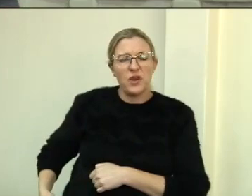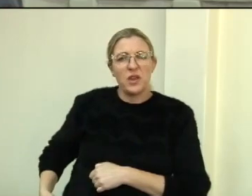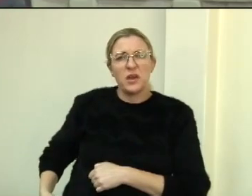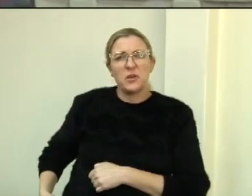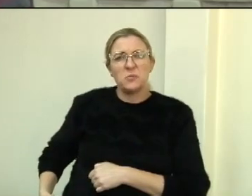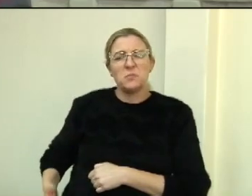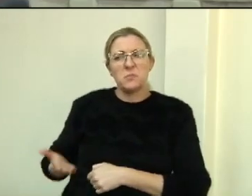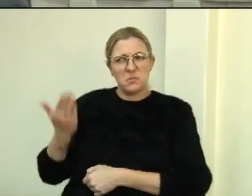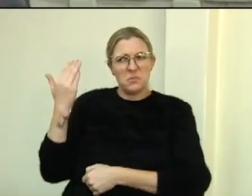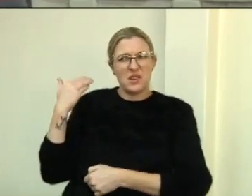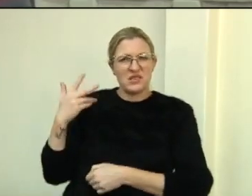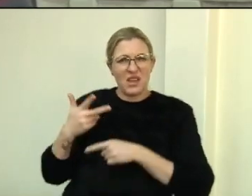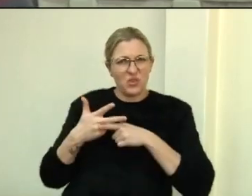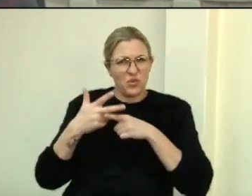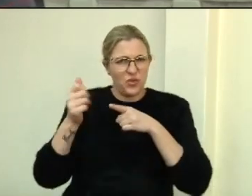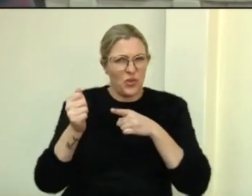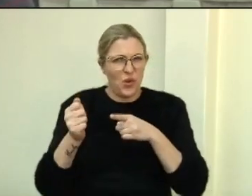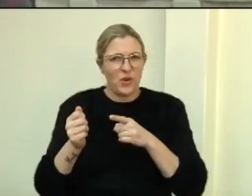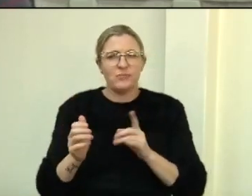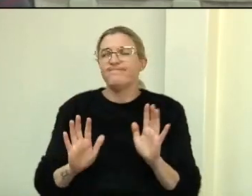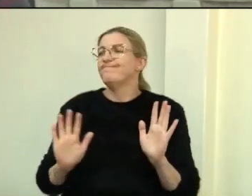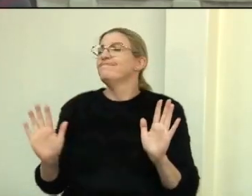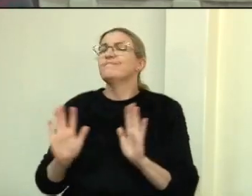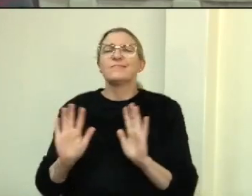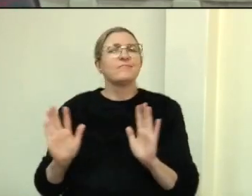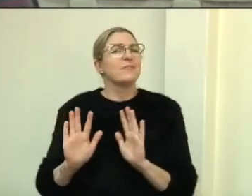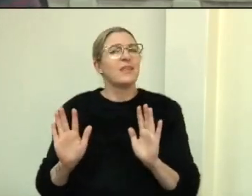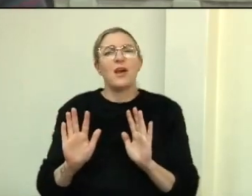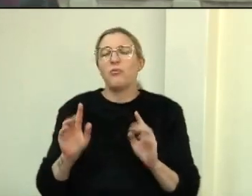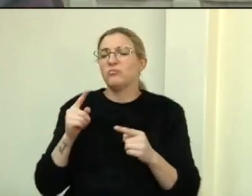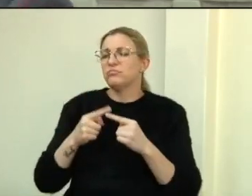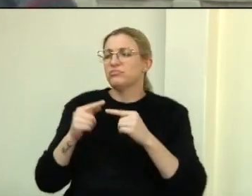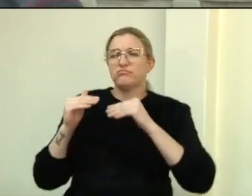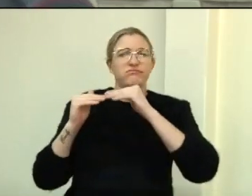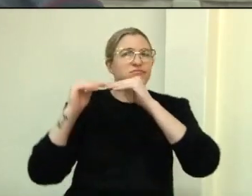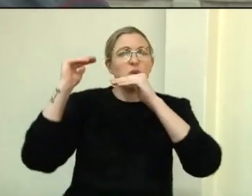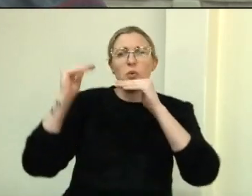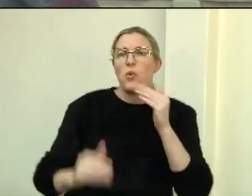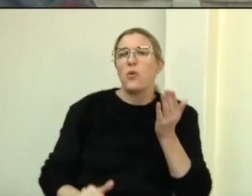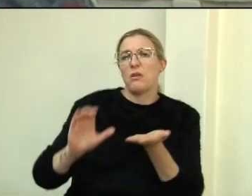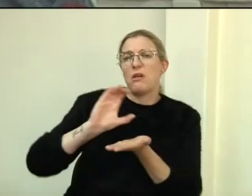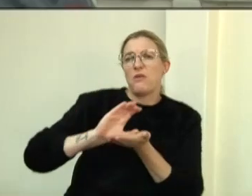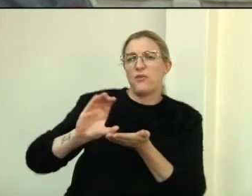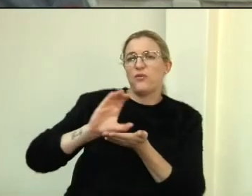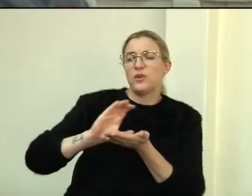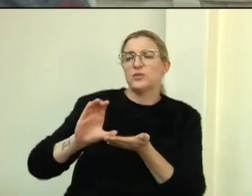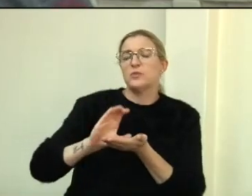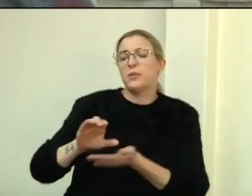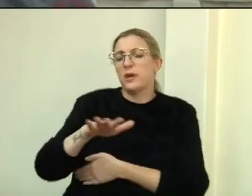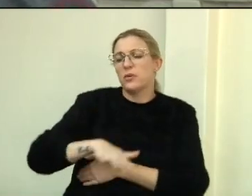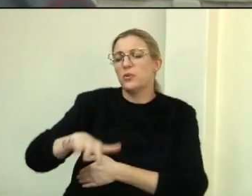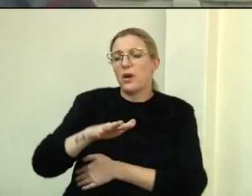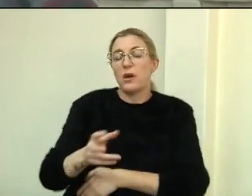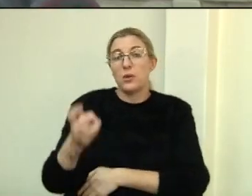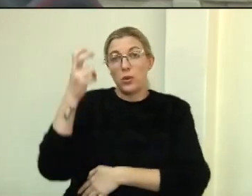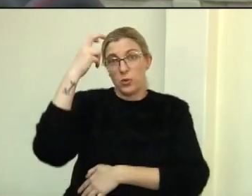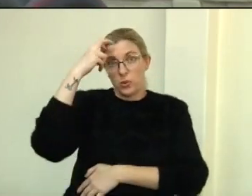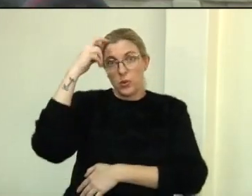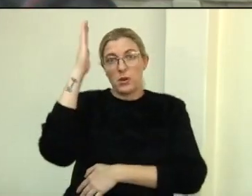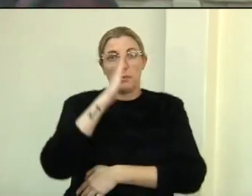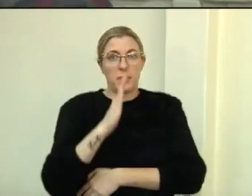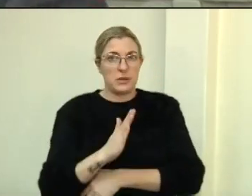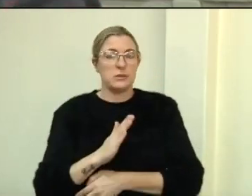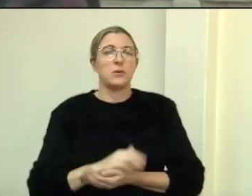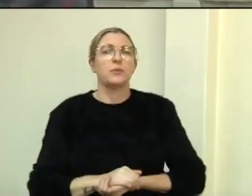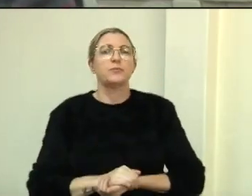Porque ele era contra os investimentos na cultura no nosso país, vereadora Sandro. E